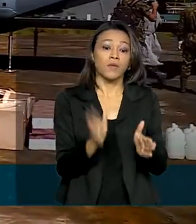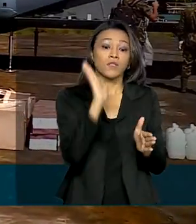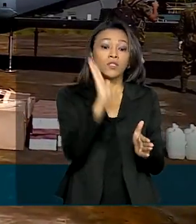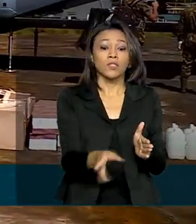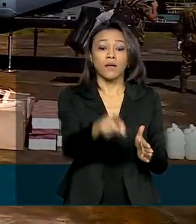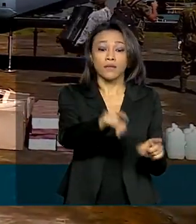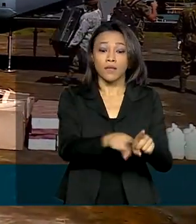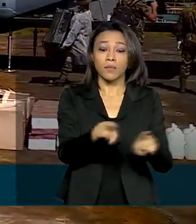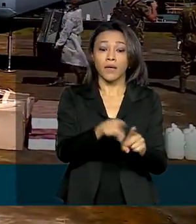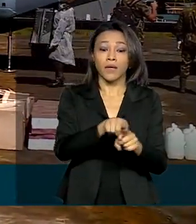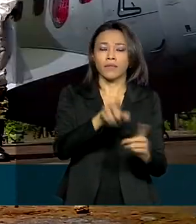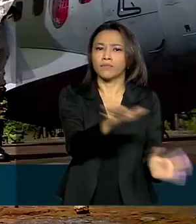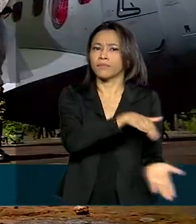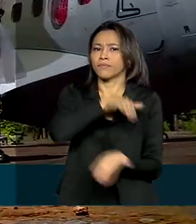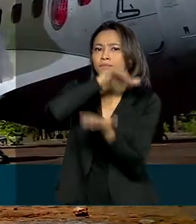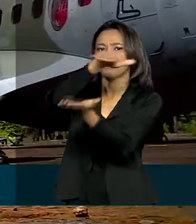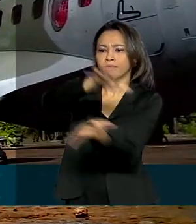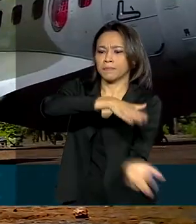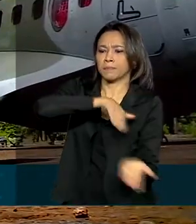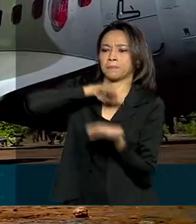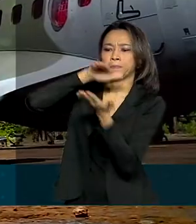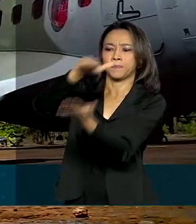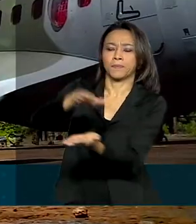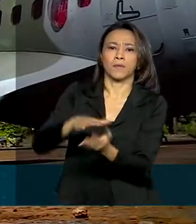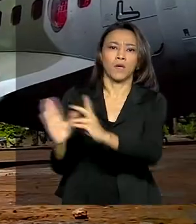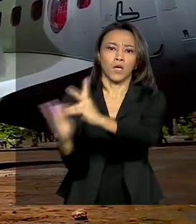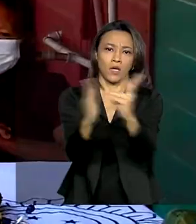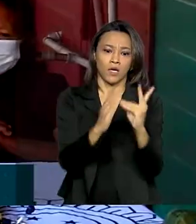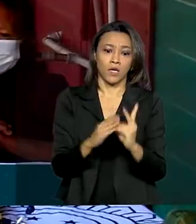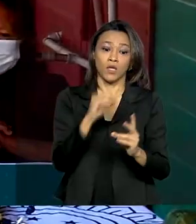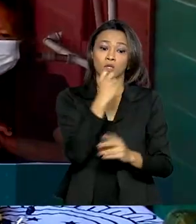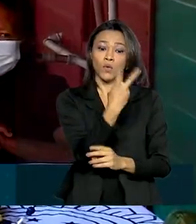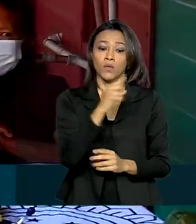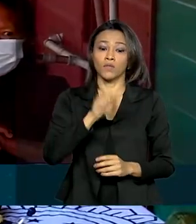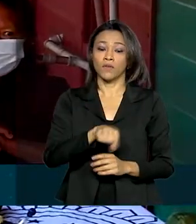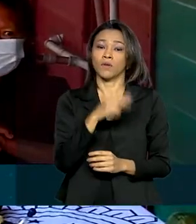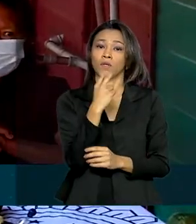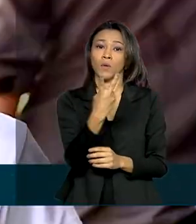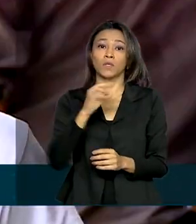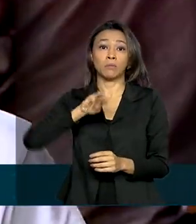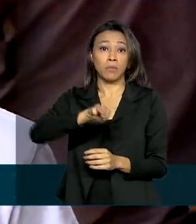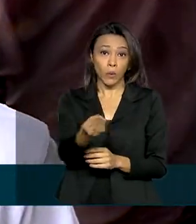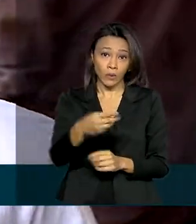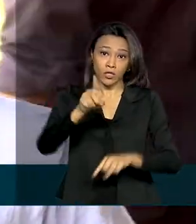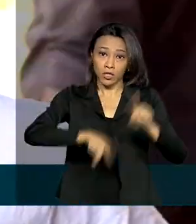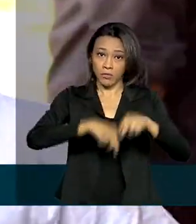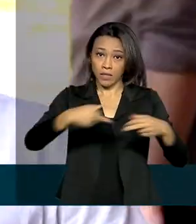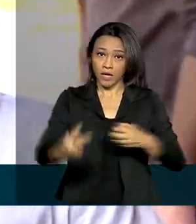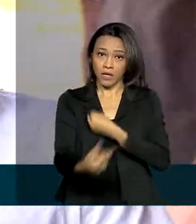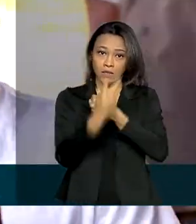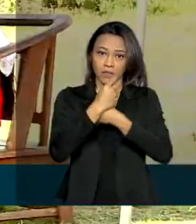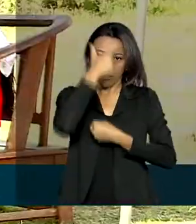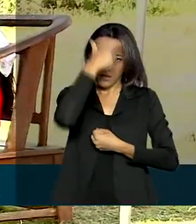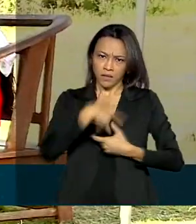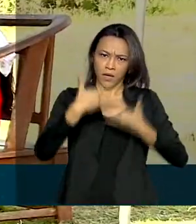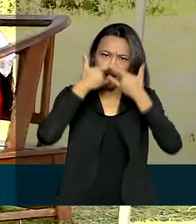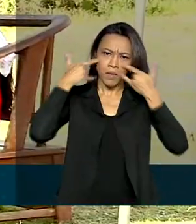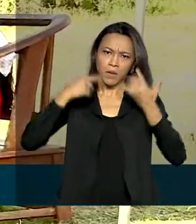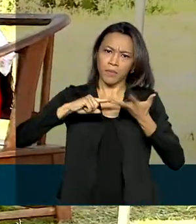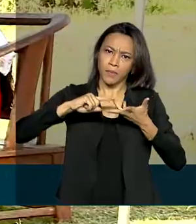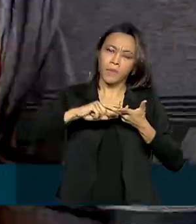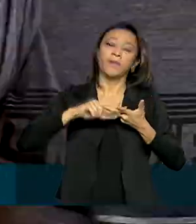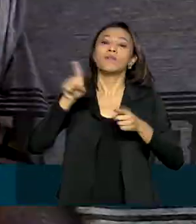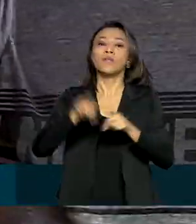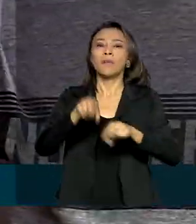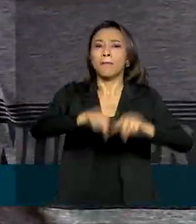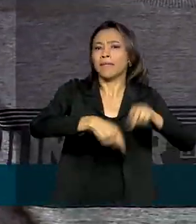enviados aos distritos indígenas 2,2 milhões de equipamentos de proteção individual, insumos e testes rápidos.